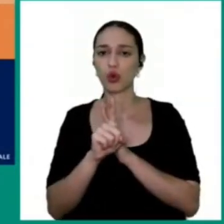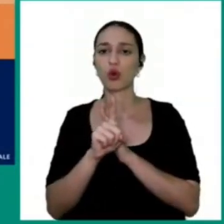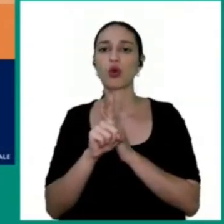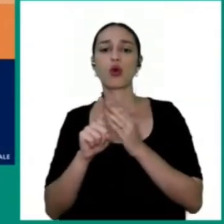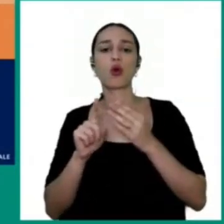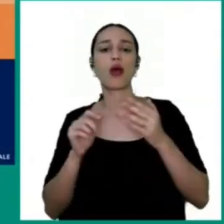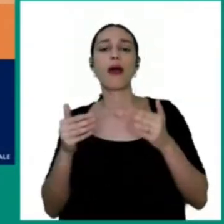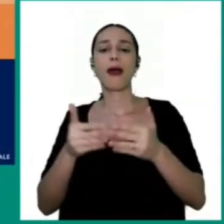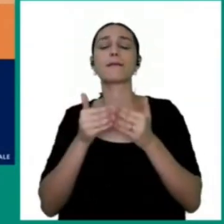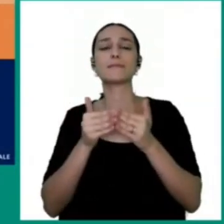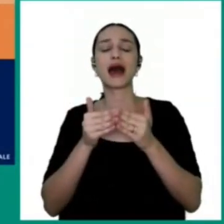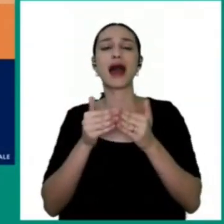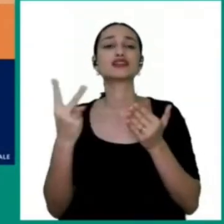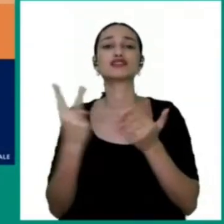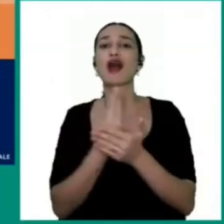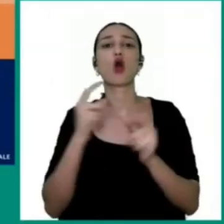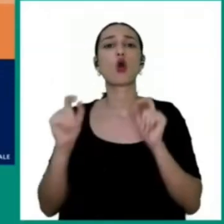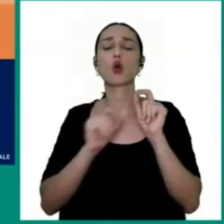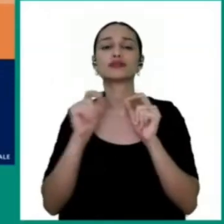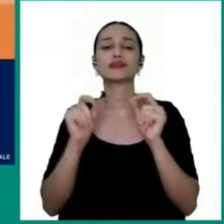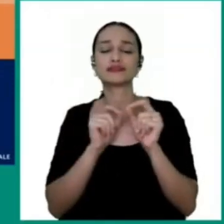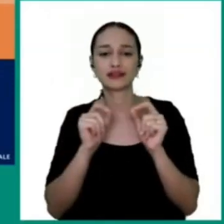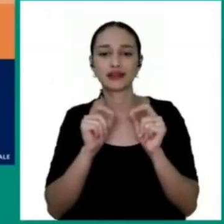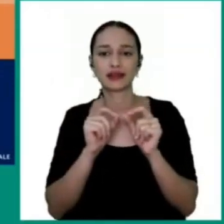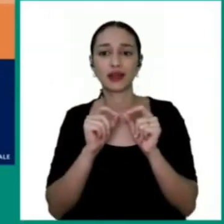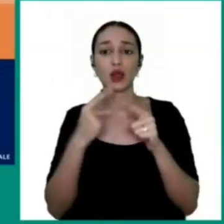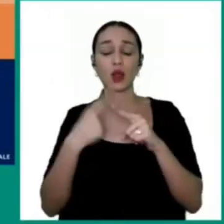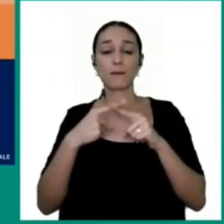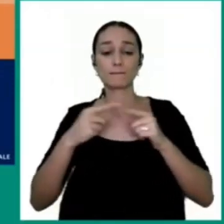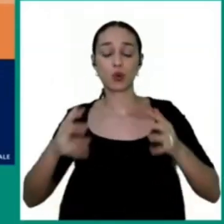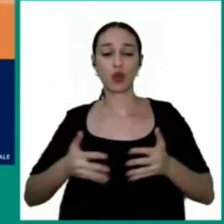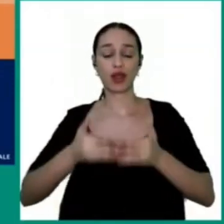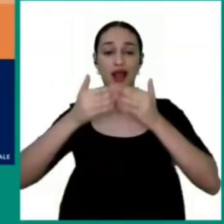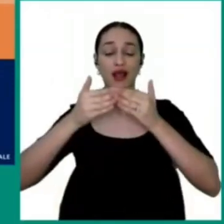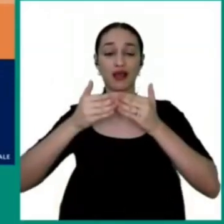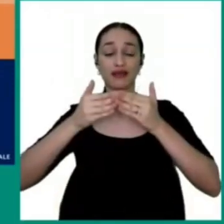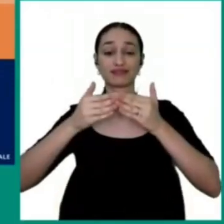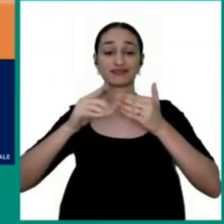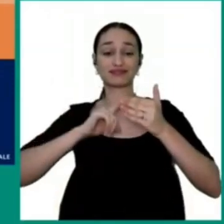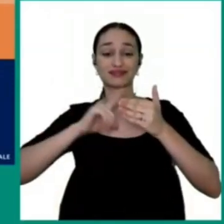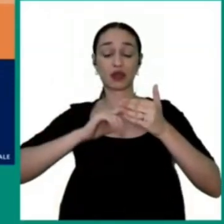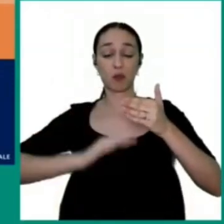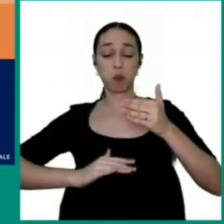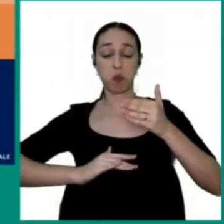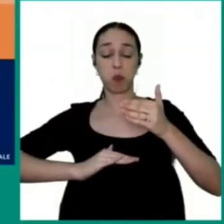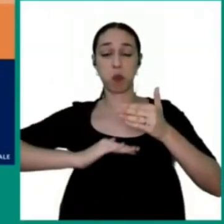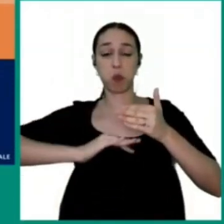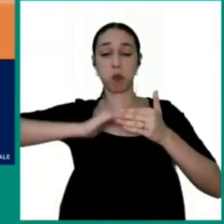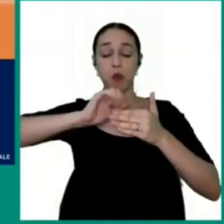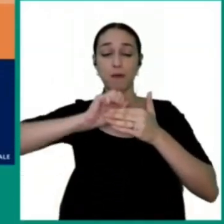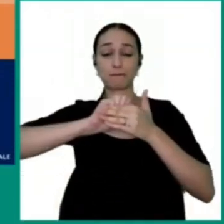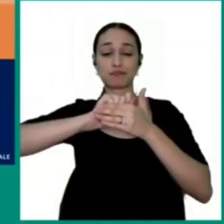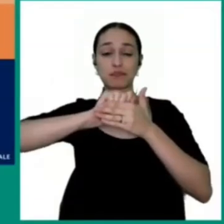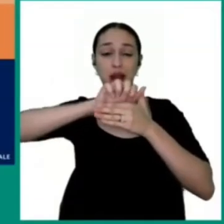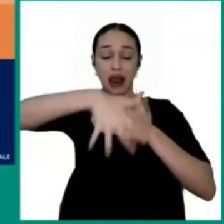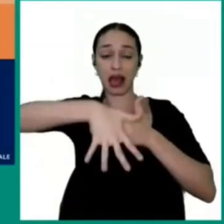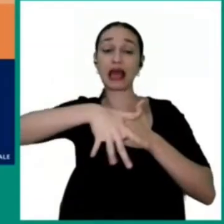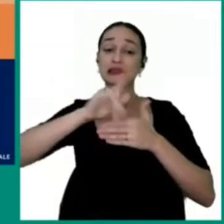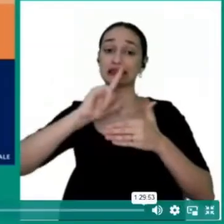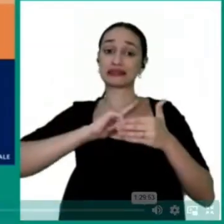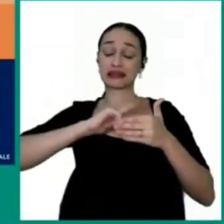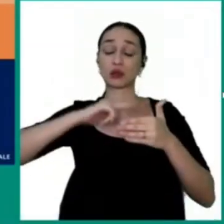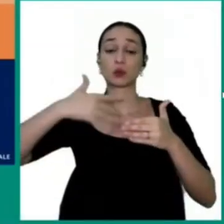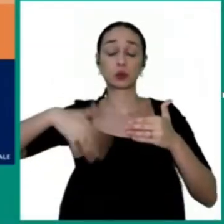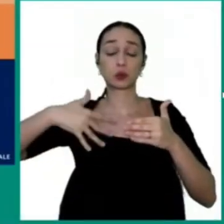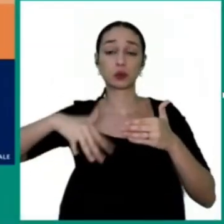que vai ocorrer com a área da barragem? O tamanho é quase do tamanho de Antônio Pereira de rejeito. Então, também, a Luciana pode dizer, né?